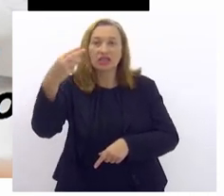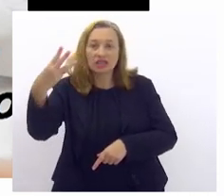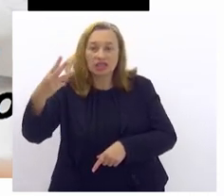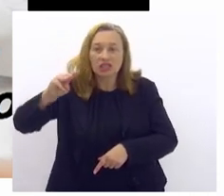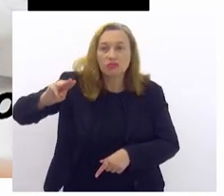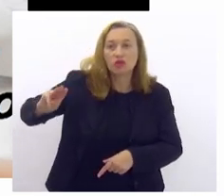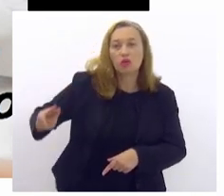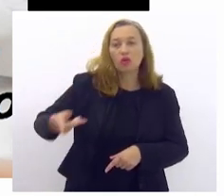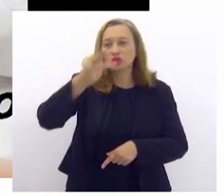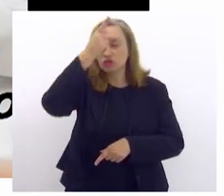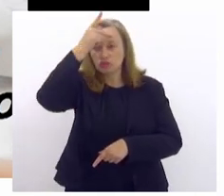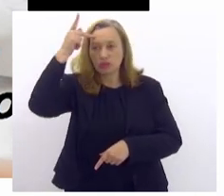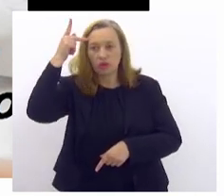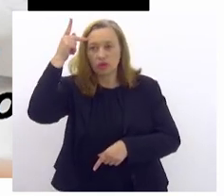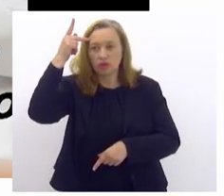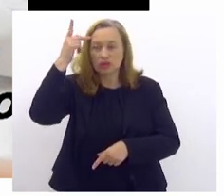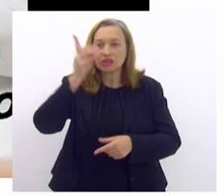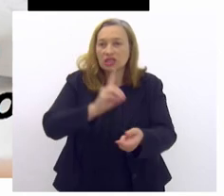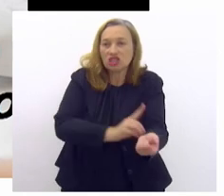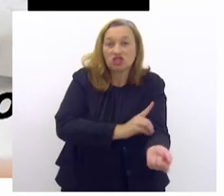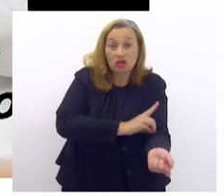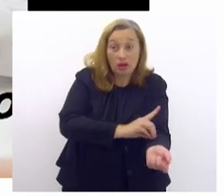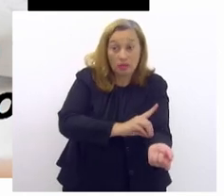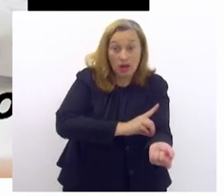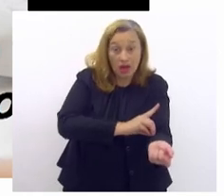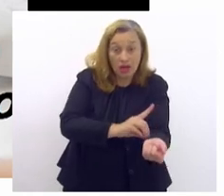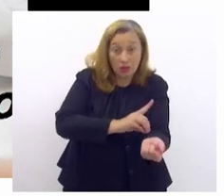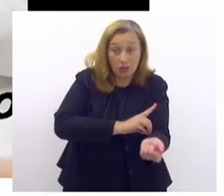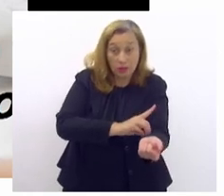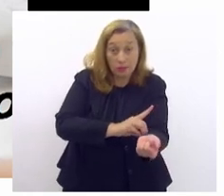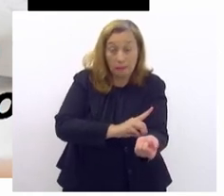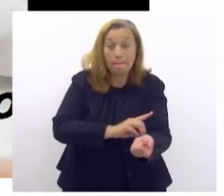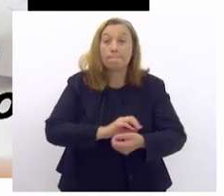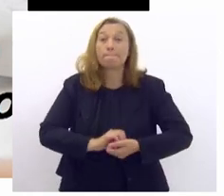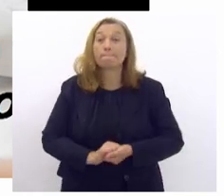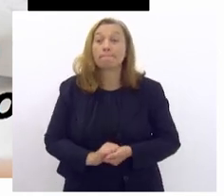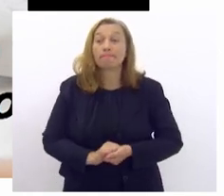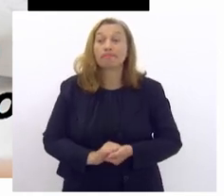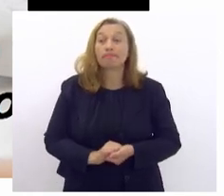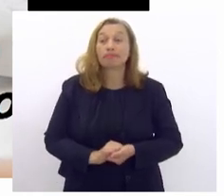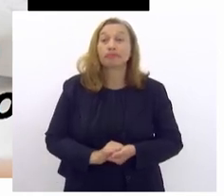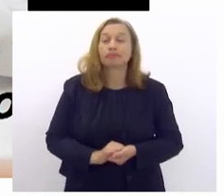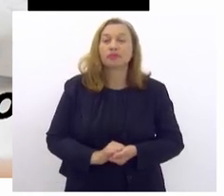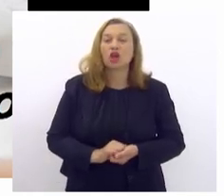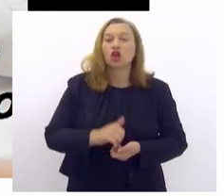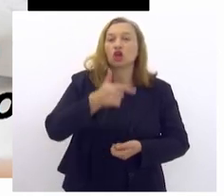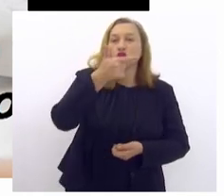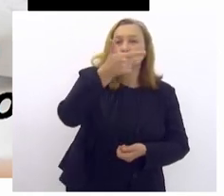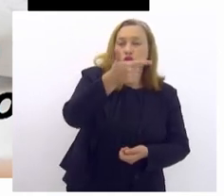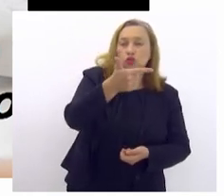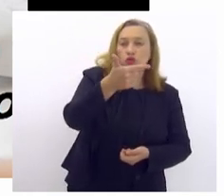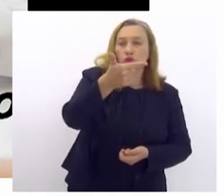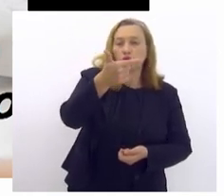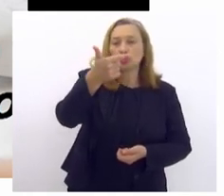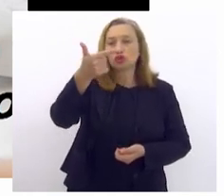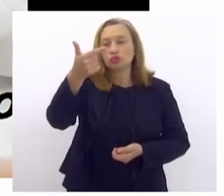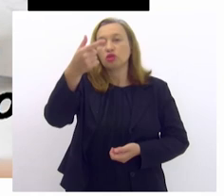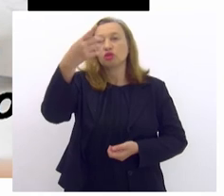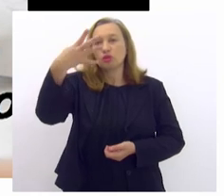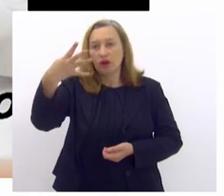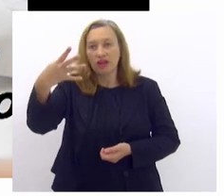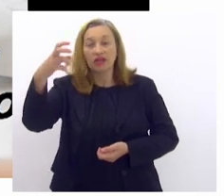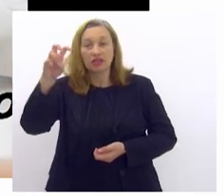pessoas vivendo com diabetes. Essa proporção é que, em 2045, nós tenhamos